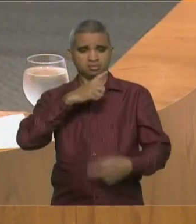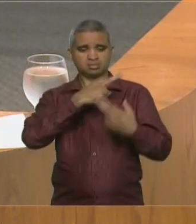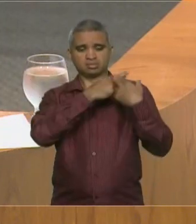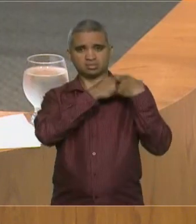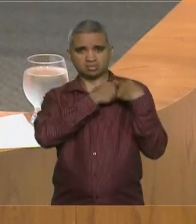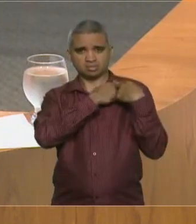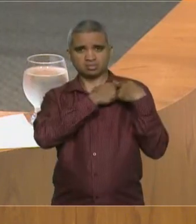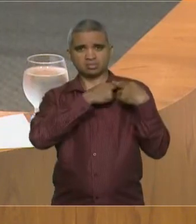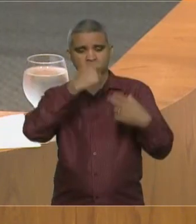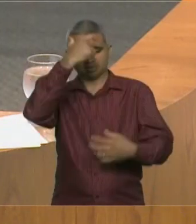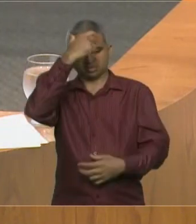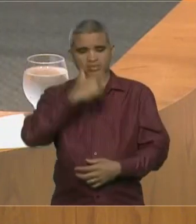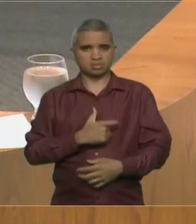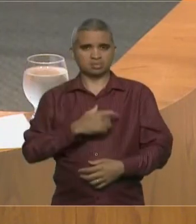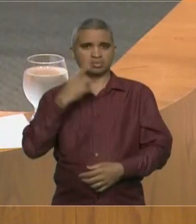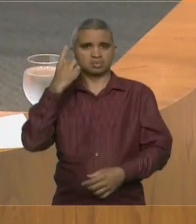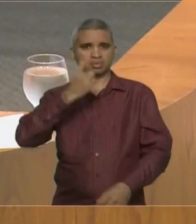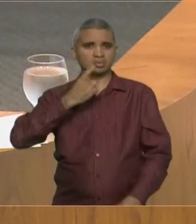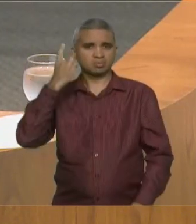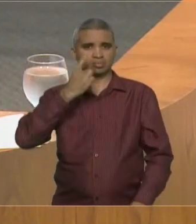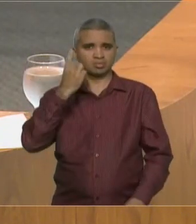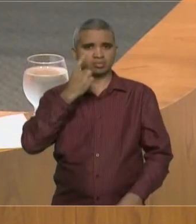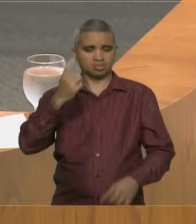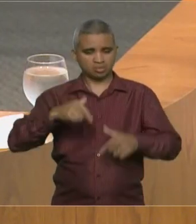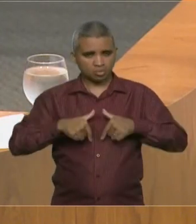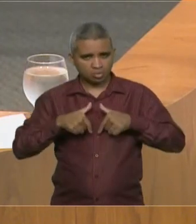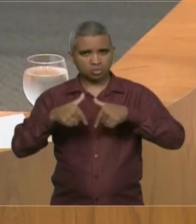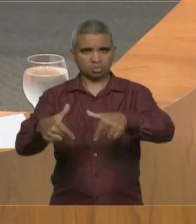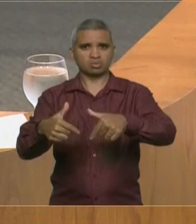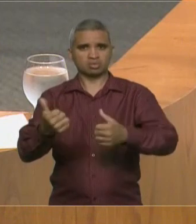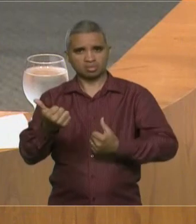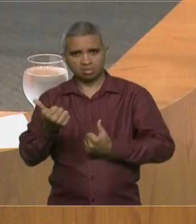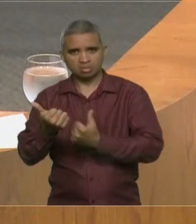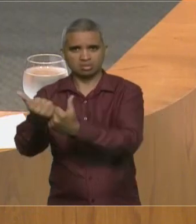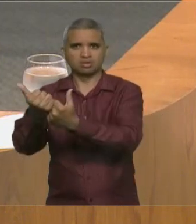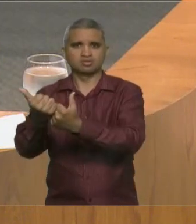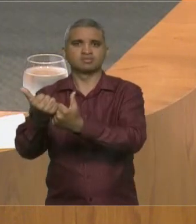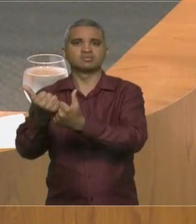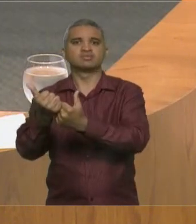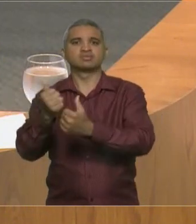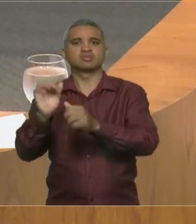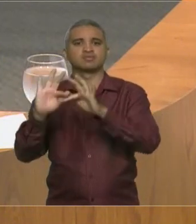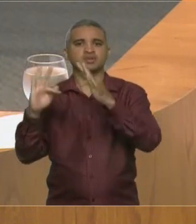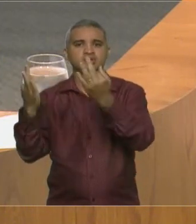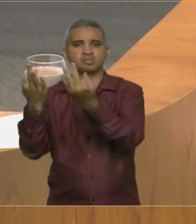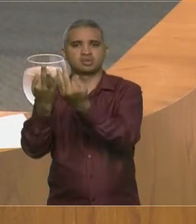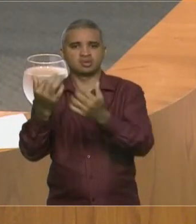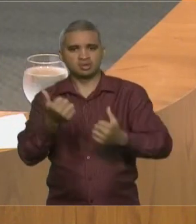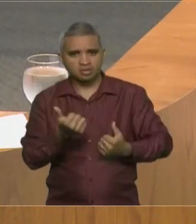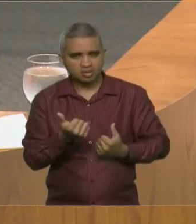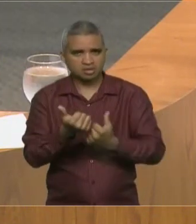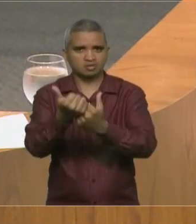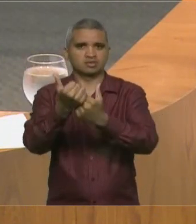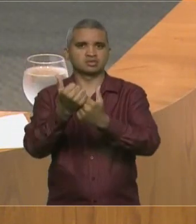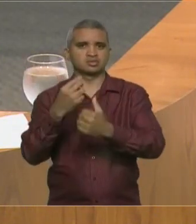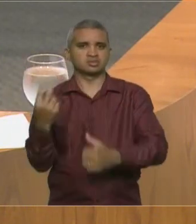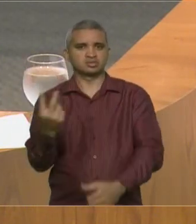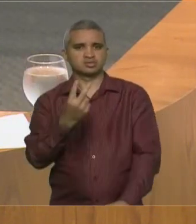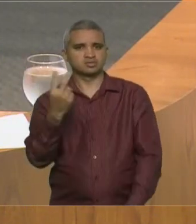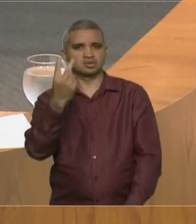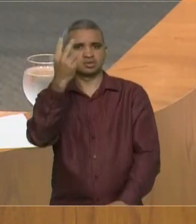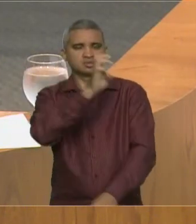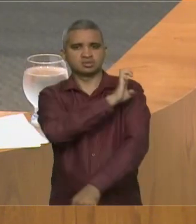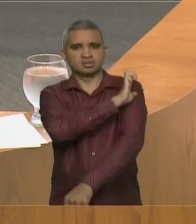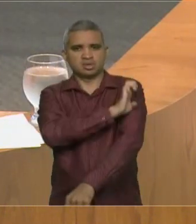em defesa da família, em defesa dos nossos valores éticos e morais e